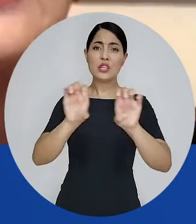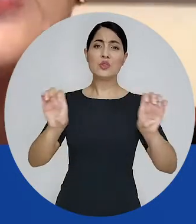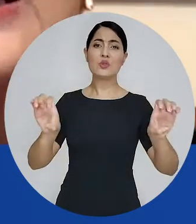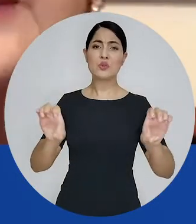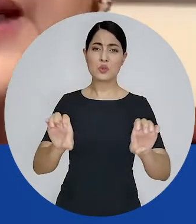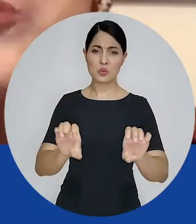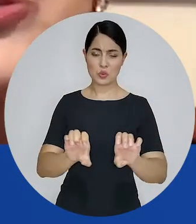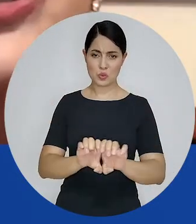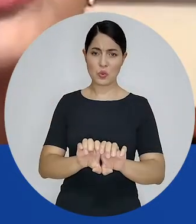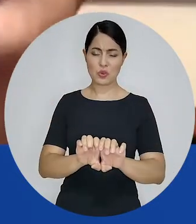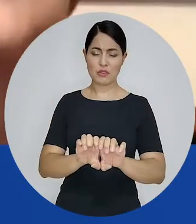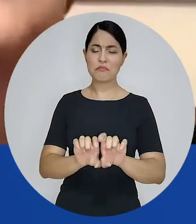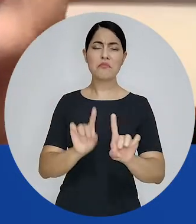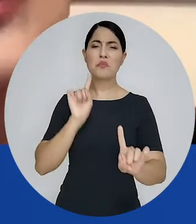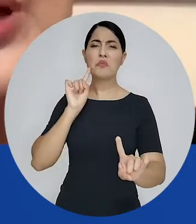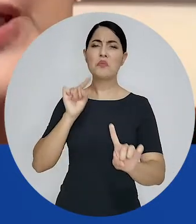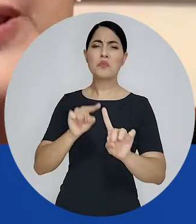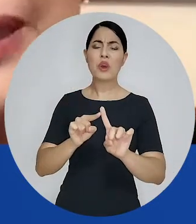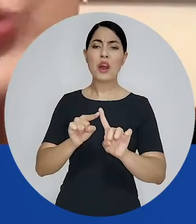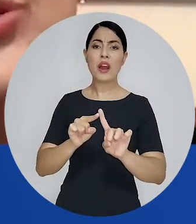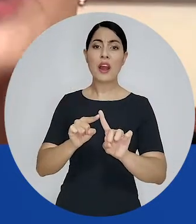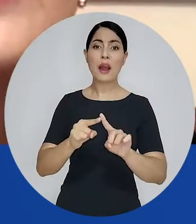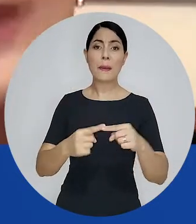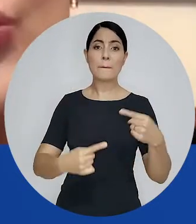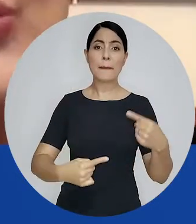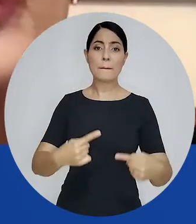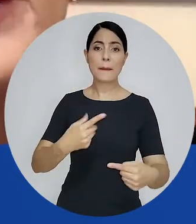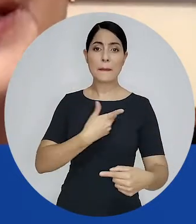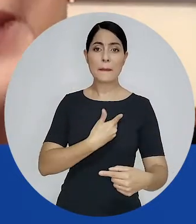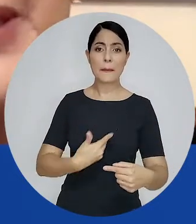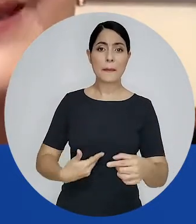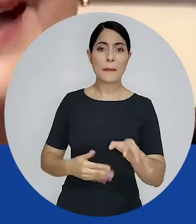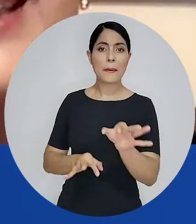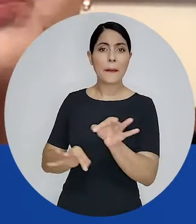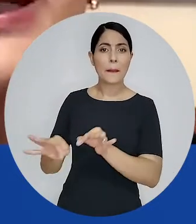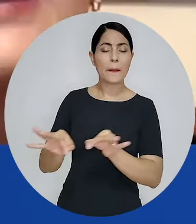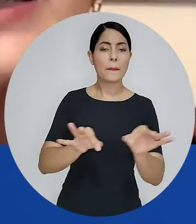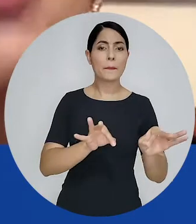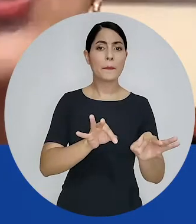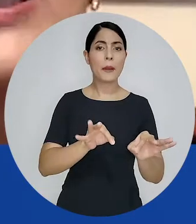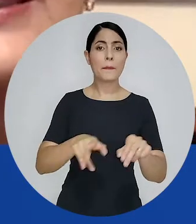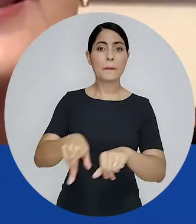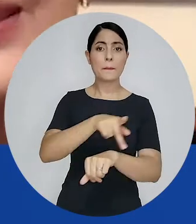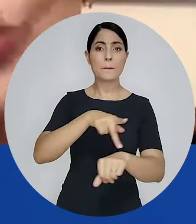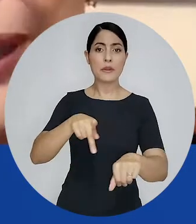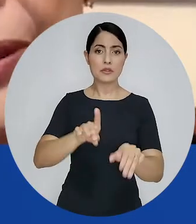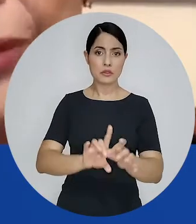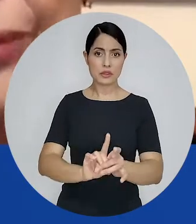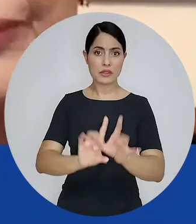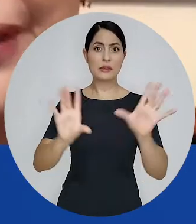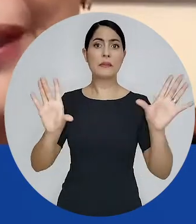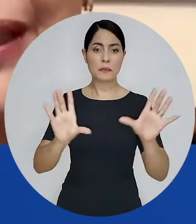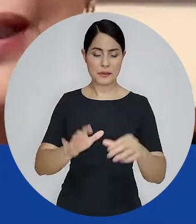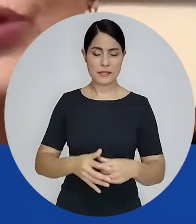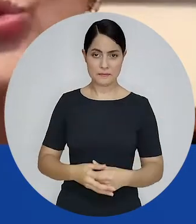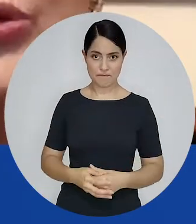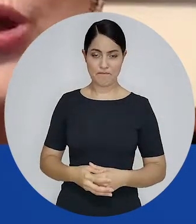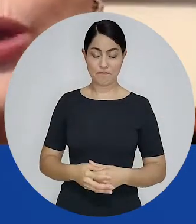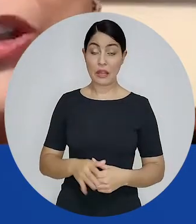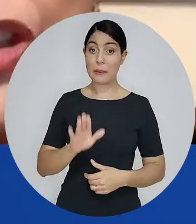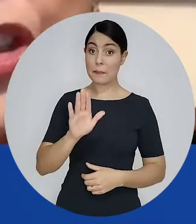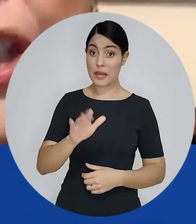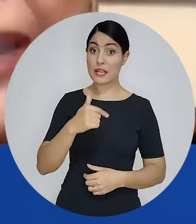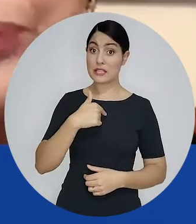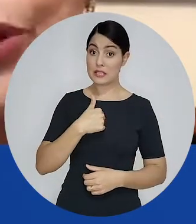em termos de organizações não governamentais para a democracia no Brasil. Eu